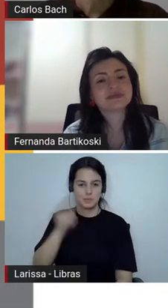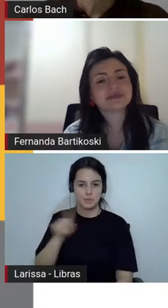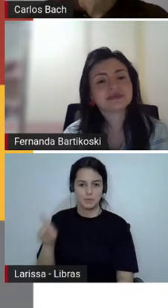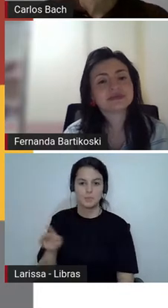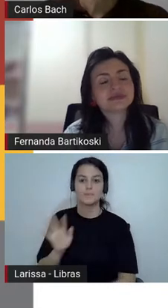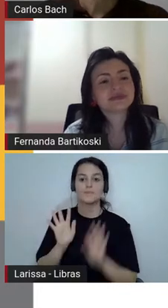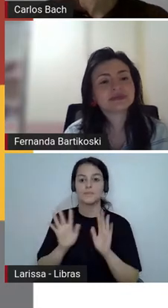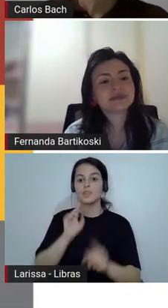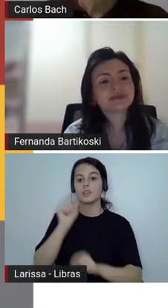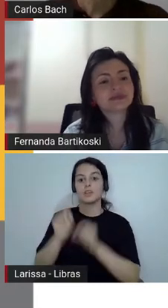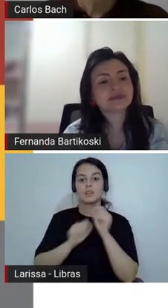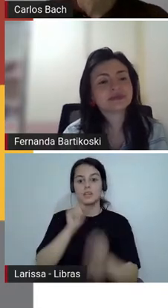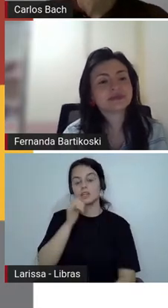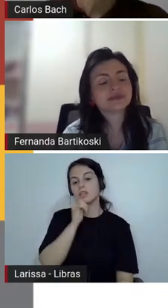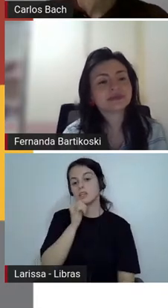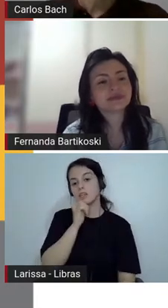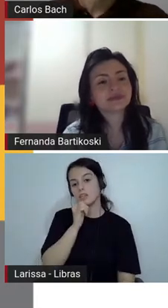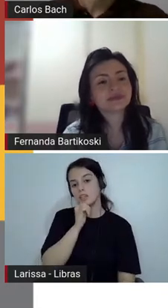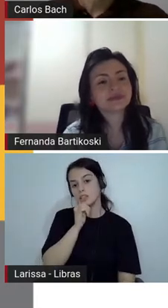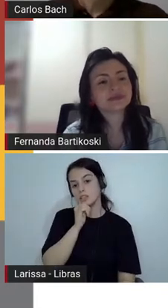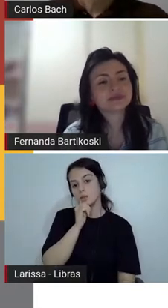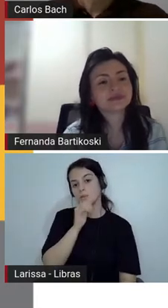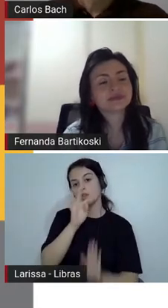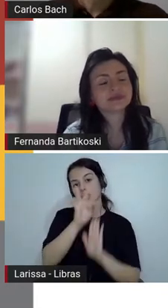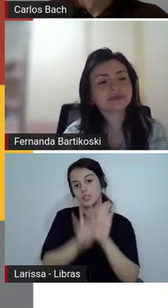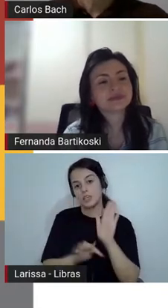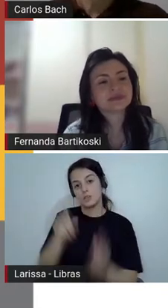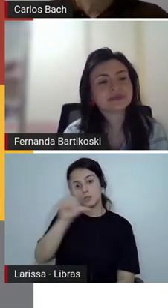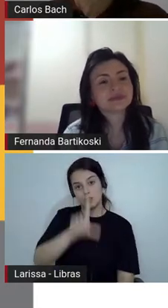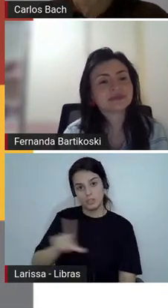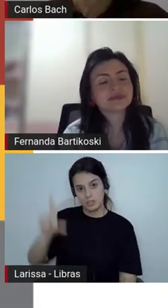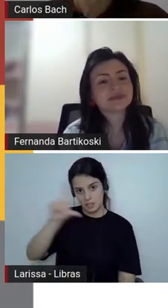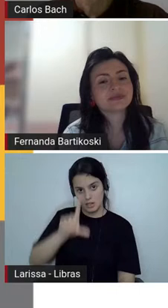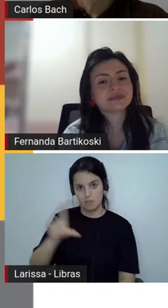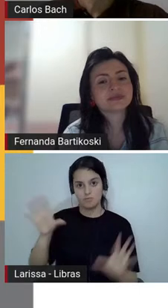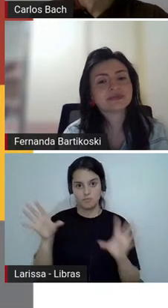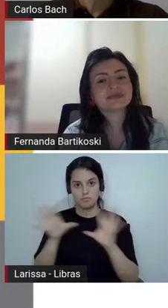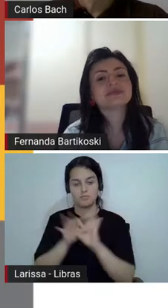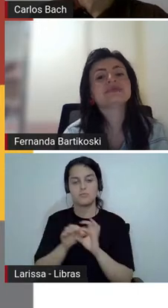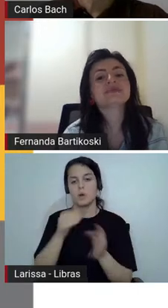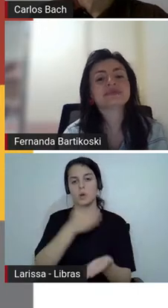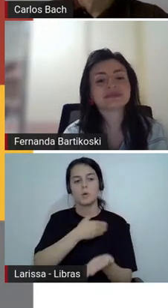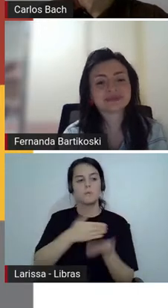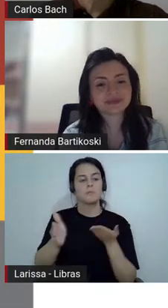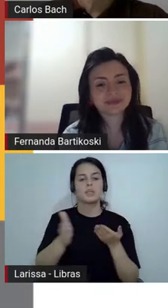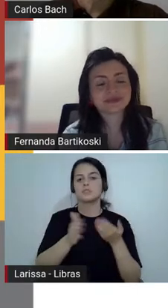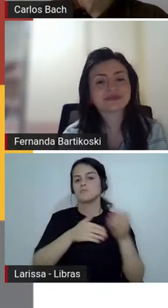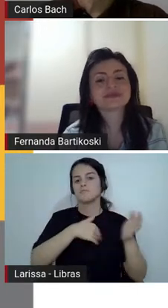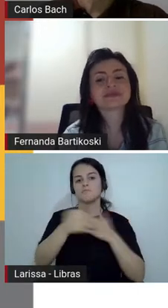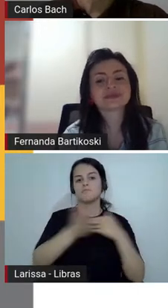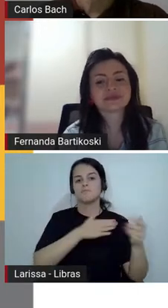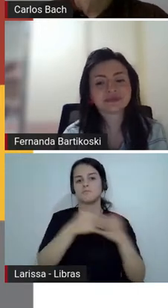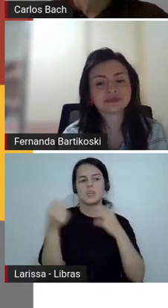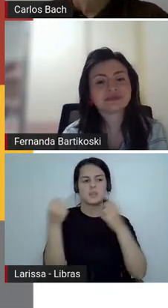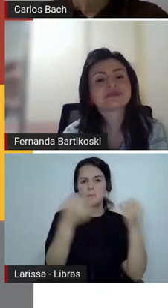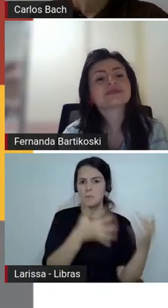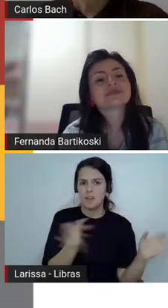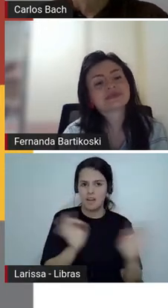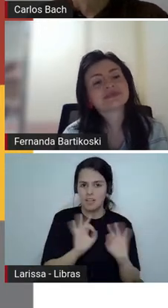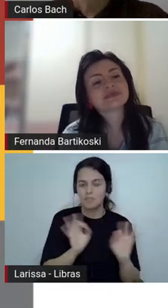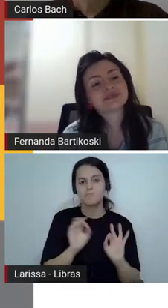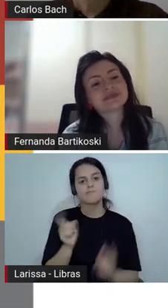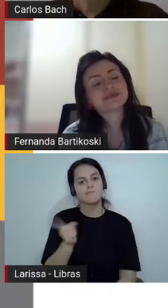não deve ser introduzido de forma descontextualizada. Há que se planejar os momentos de pré-leitura, leitura e pós-leitura.